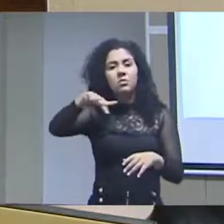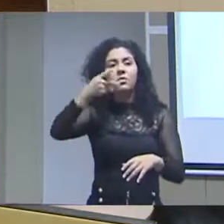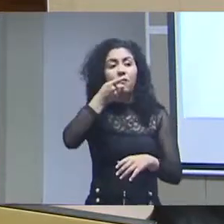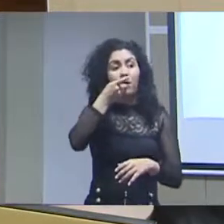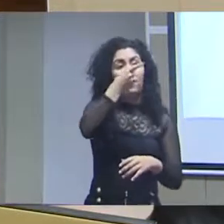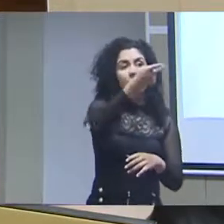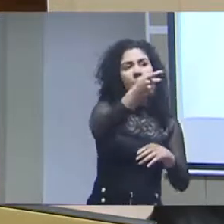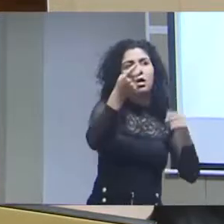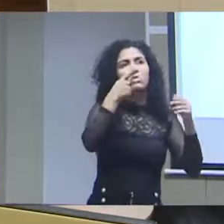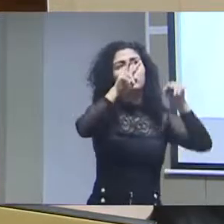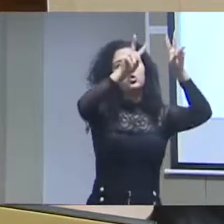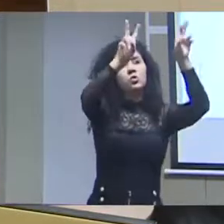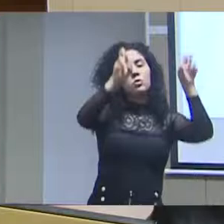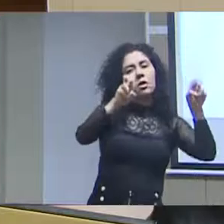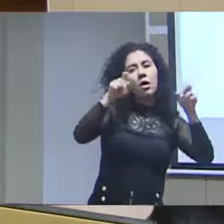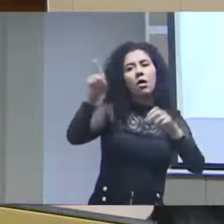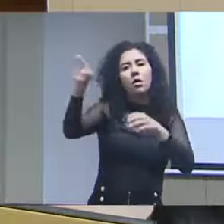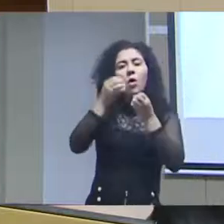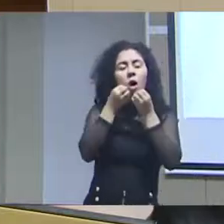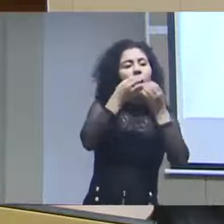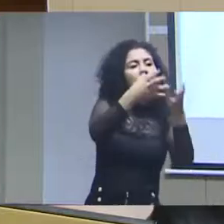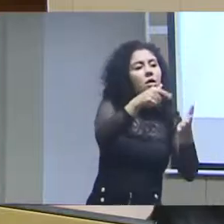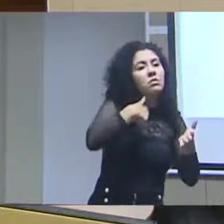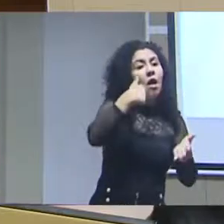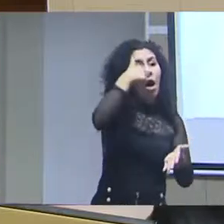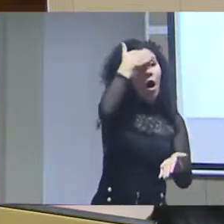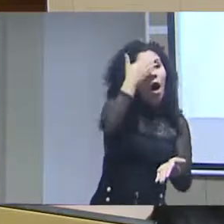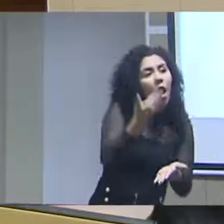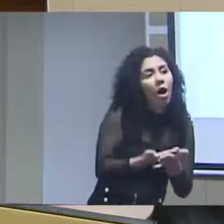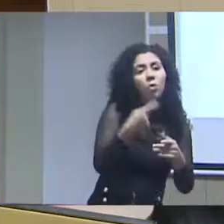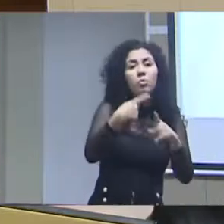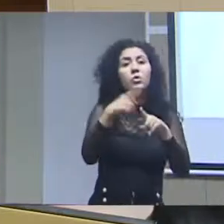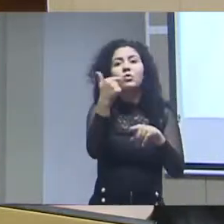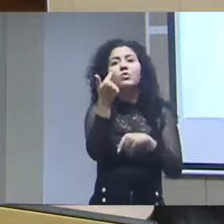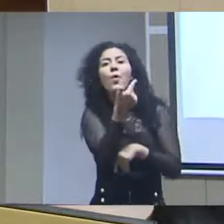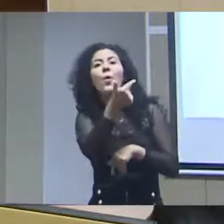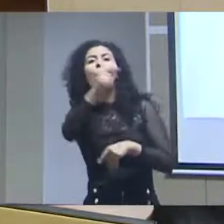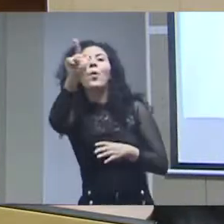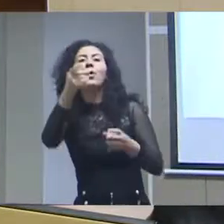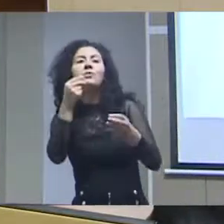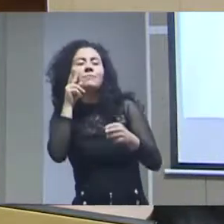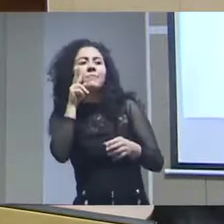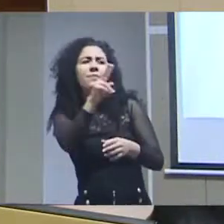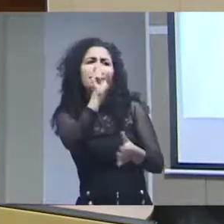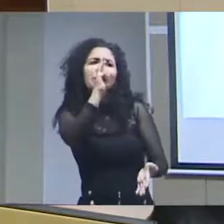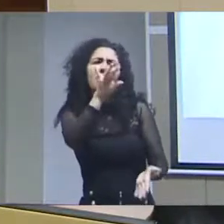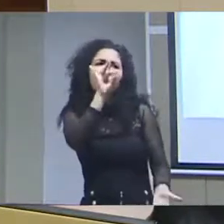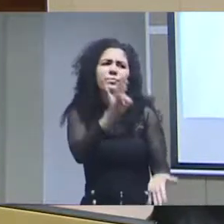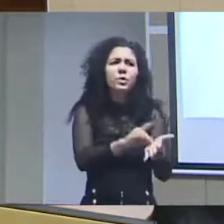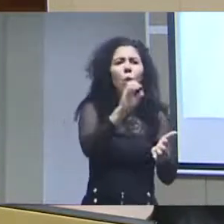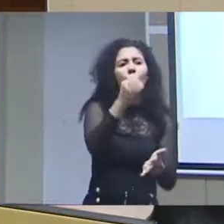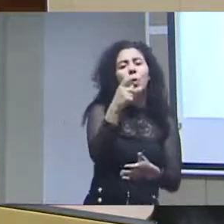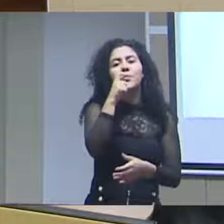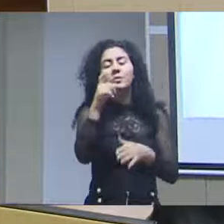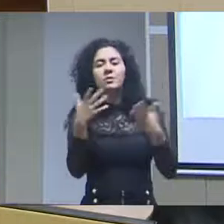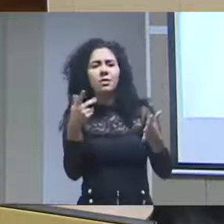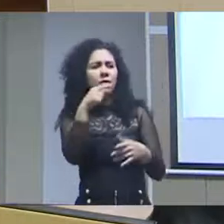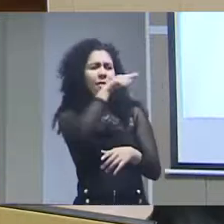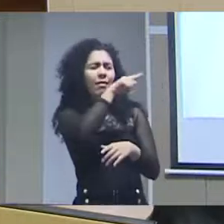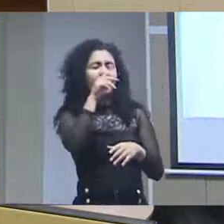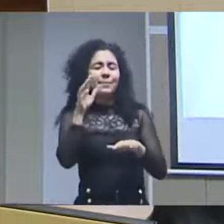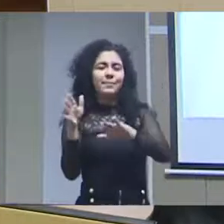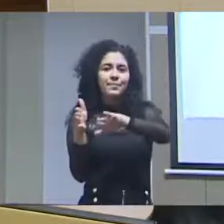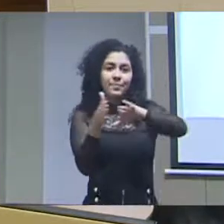falam para você alguma coisa, te contam e você acredita, porque você não tem outra possibilidade de averiguar aquilo. E eu me lembro que, quando eu era